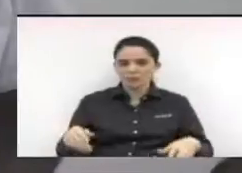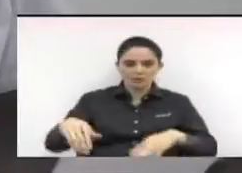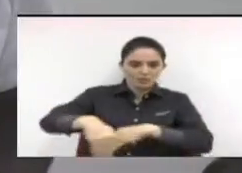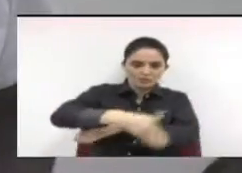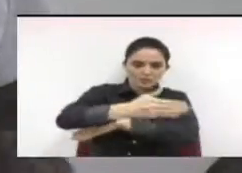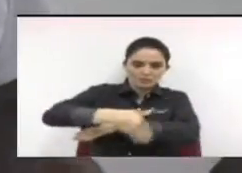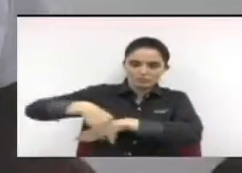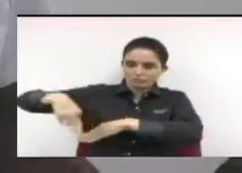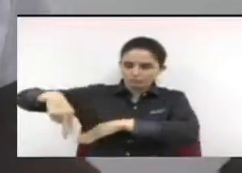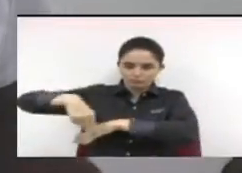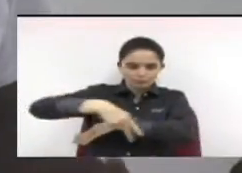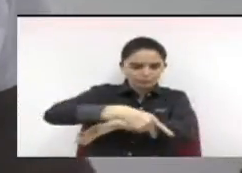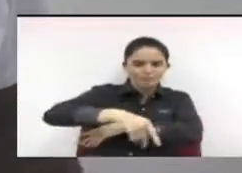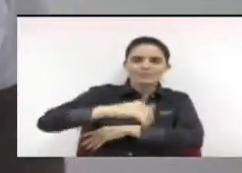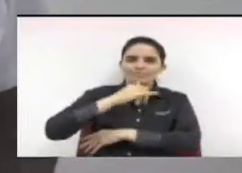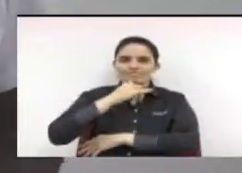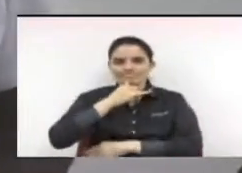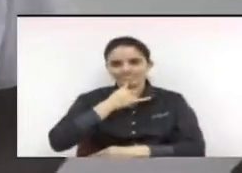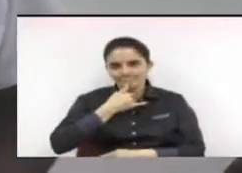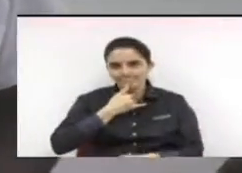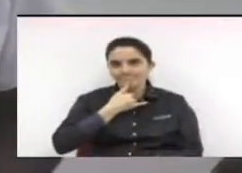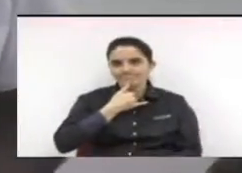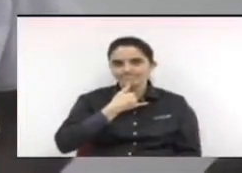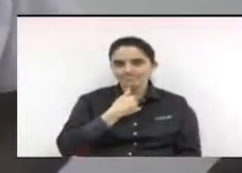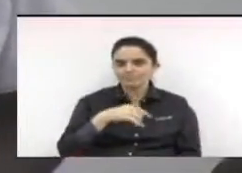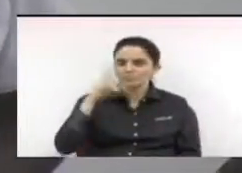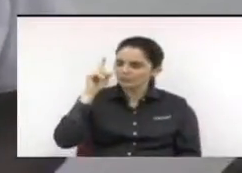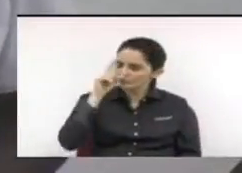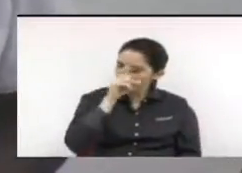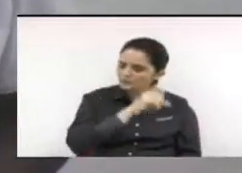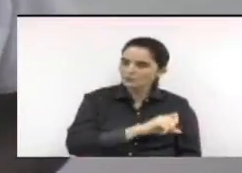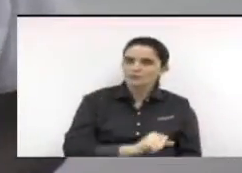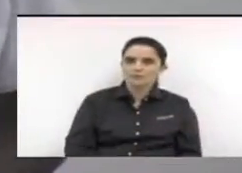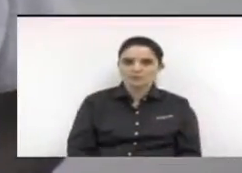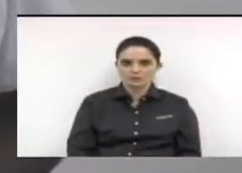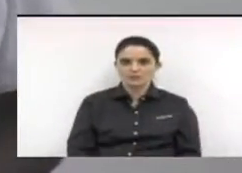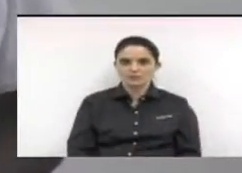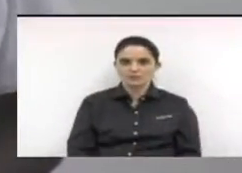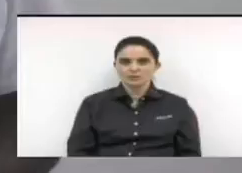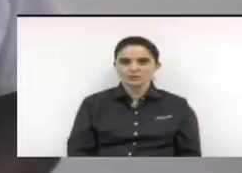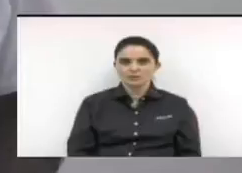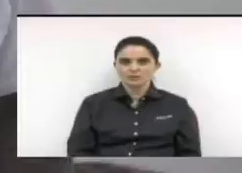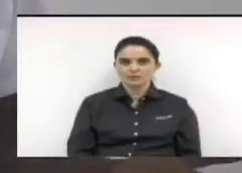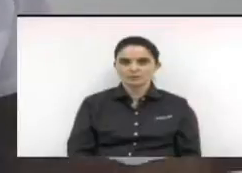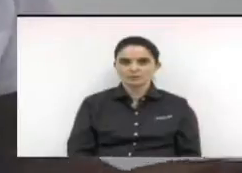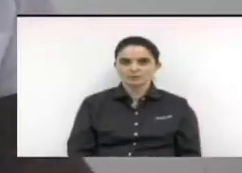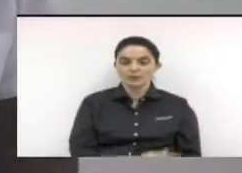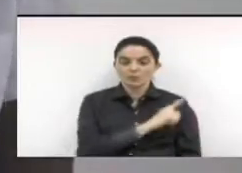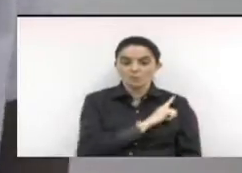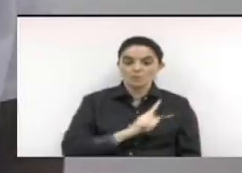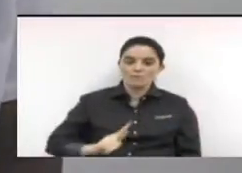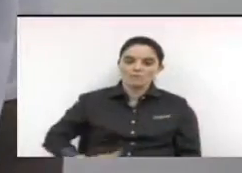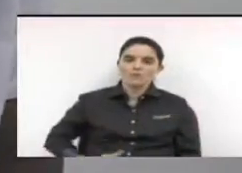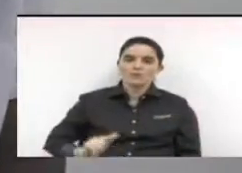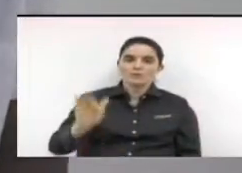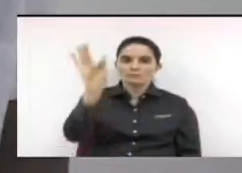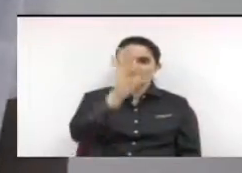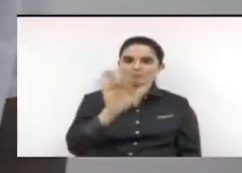ruas. É lamentável realmente esta má gestão do governo federal?